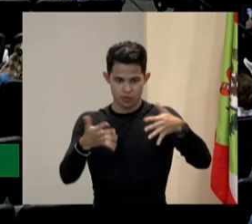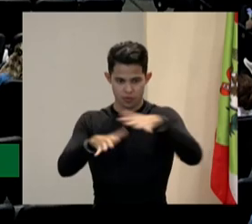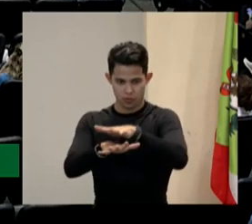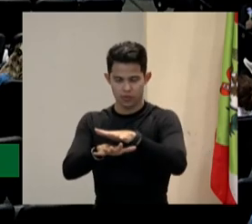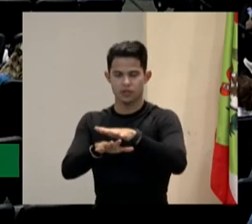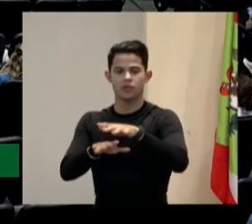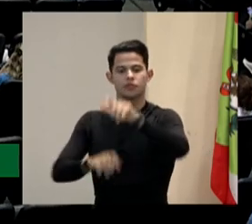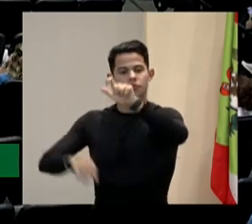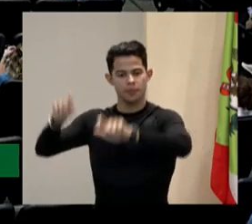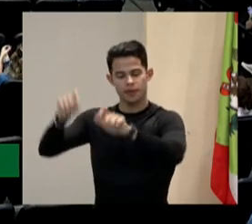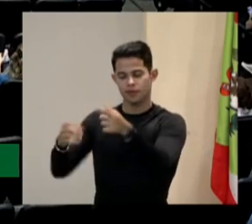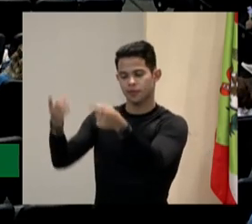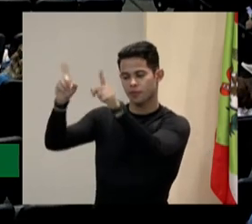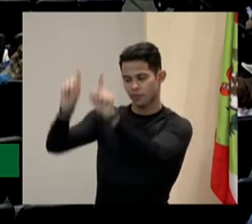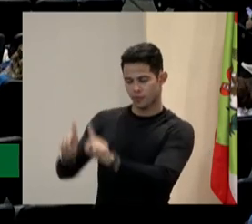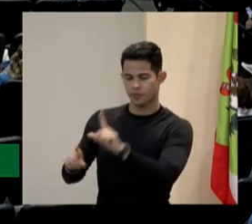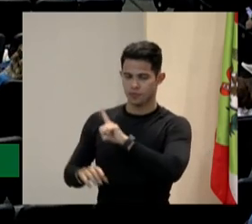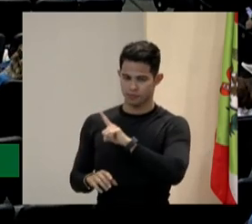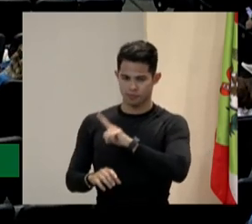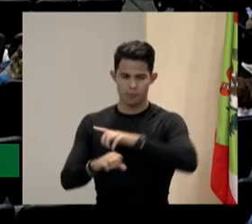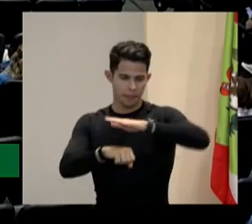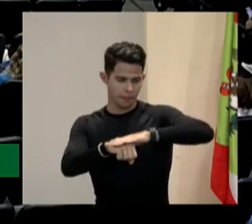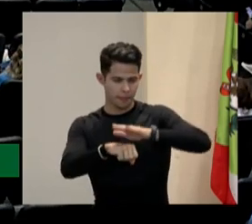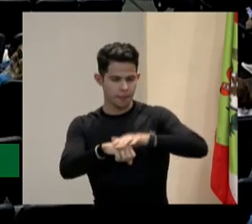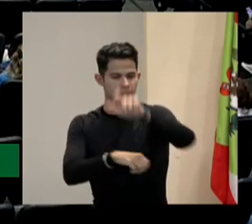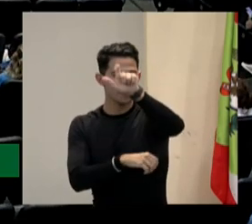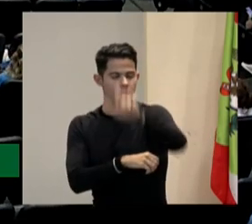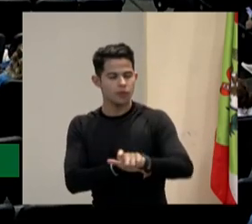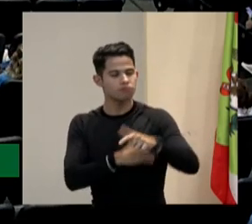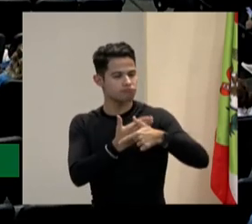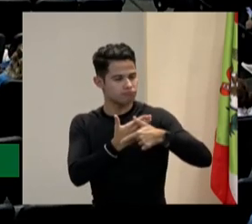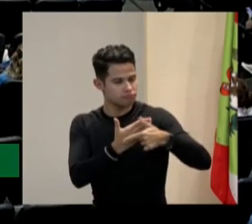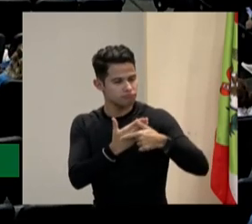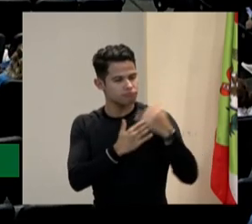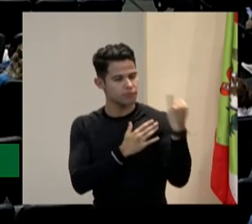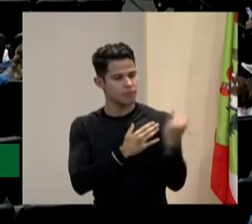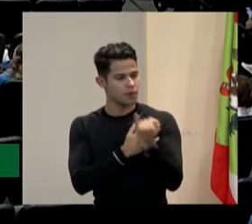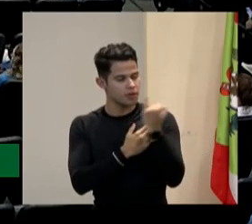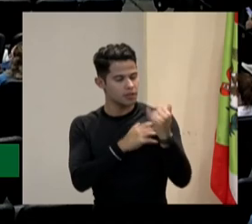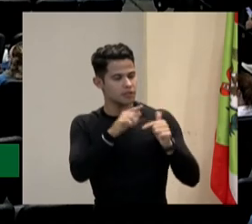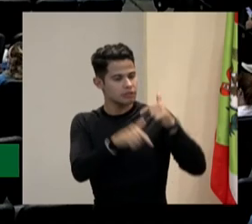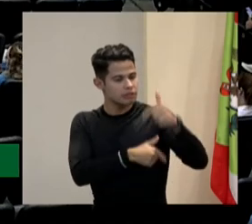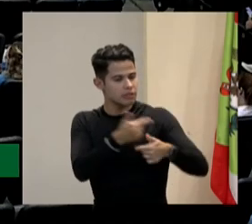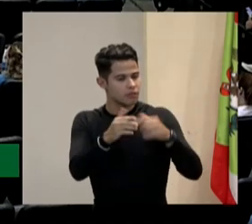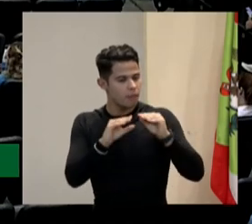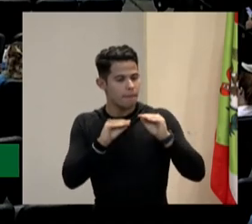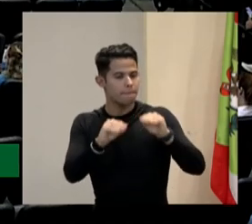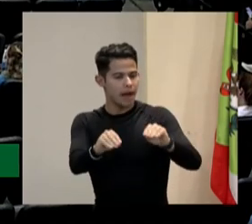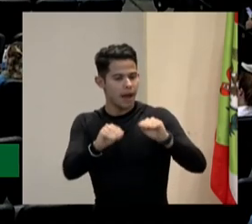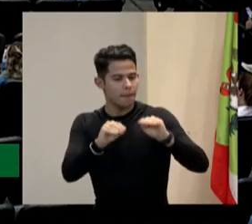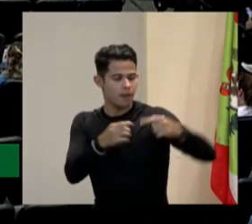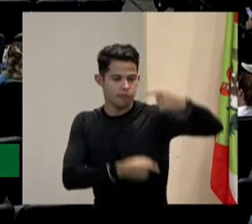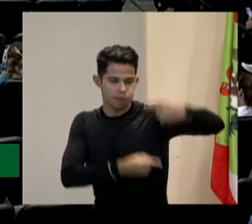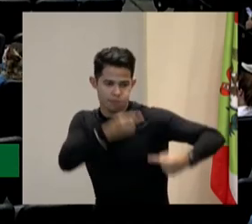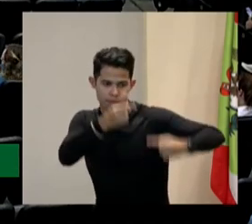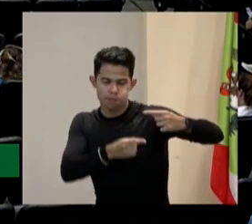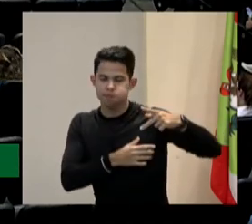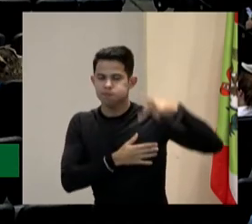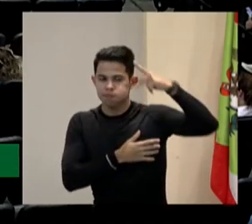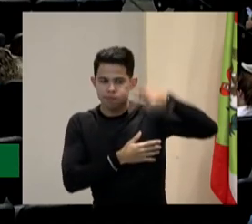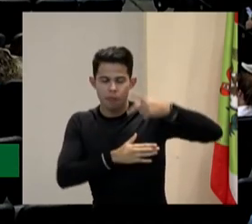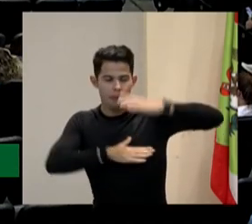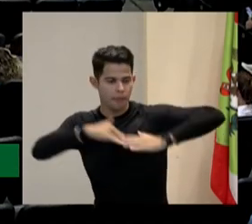deficiência, Tony tem desempenhado um papel crucial na implementação de políticas e práticas que